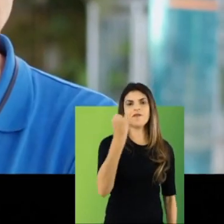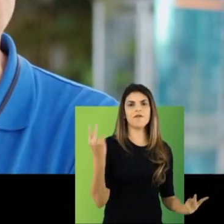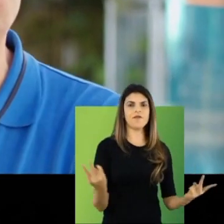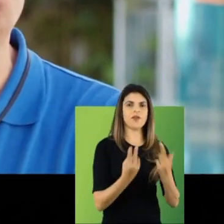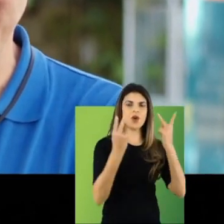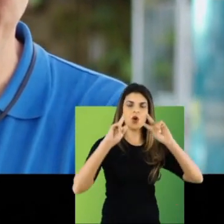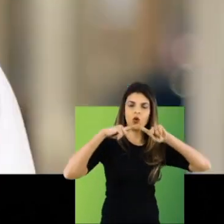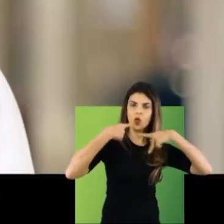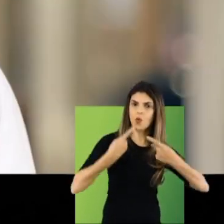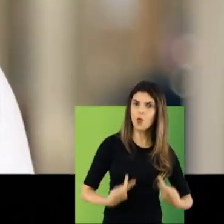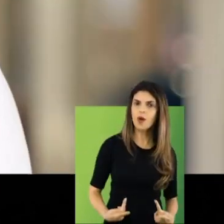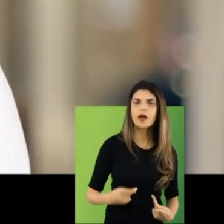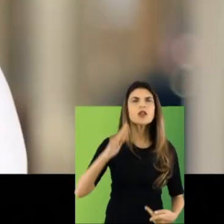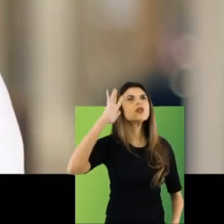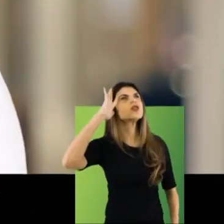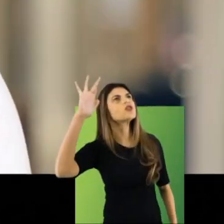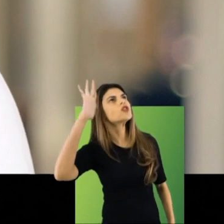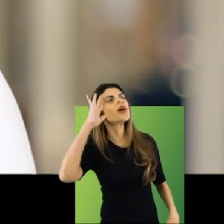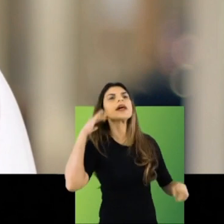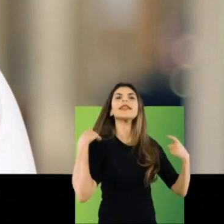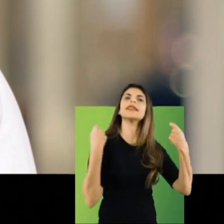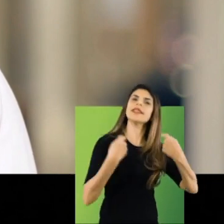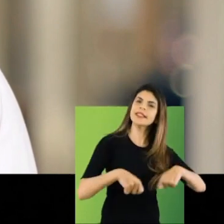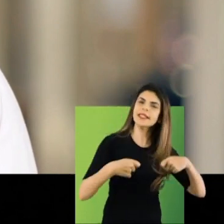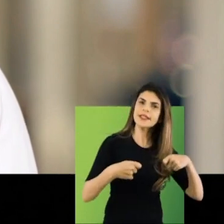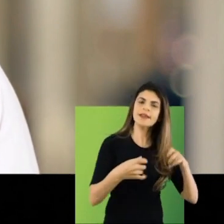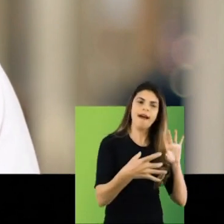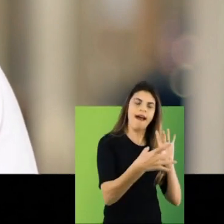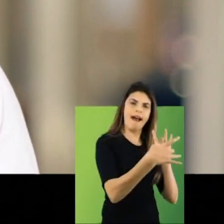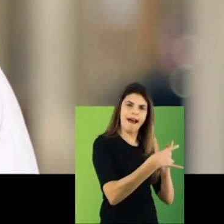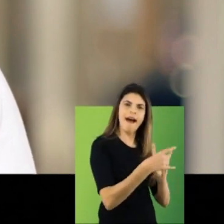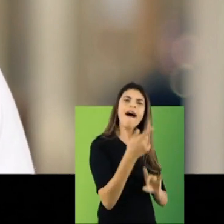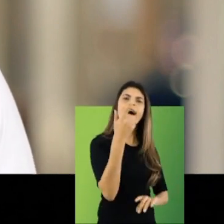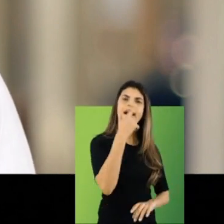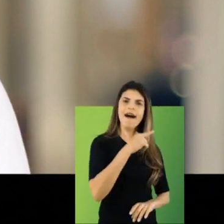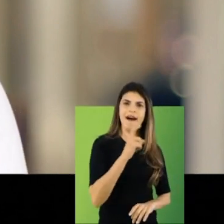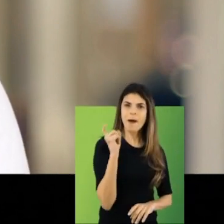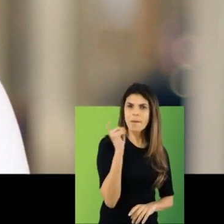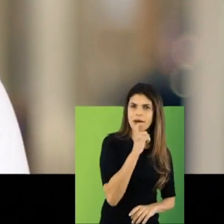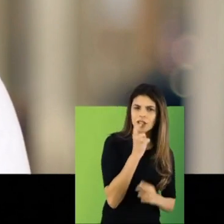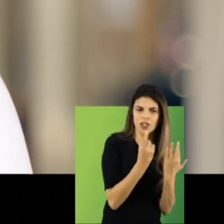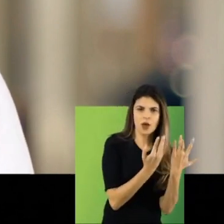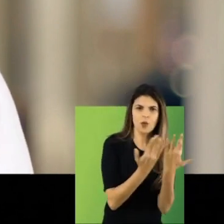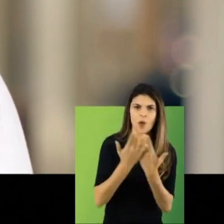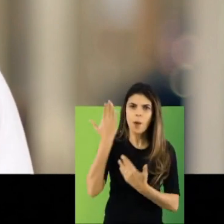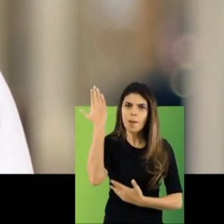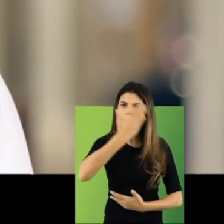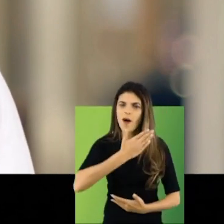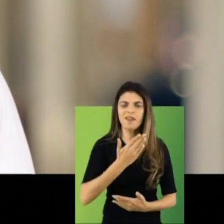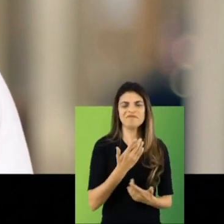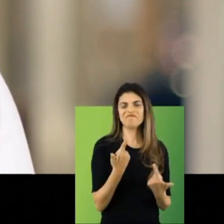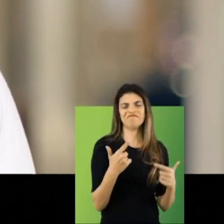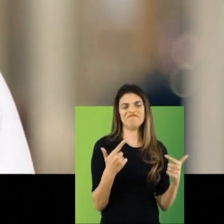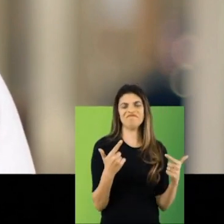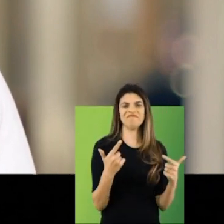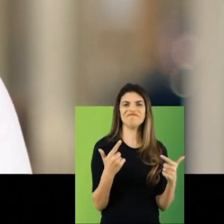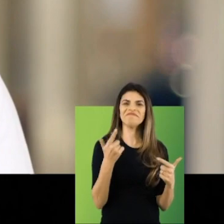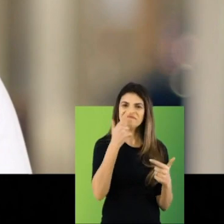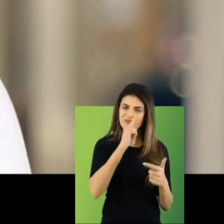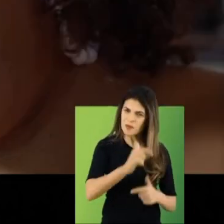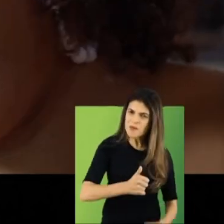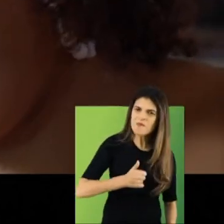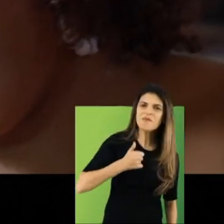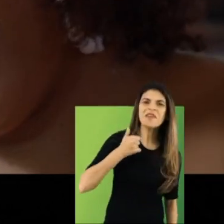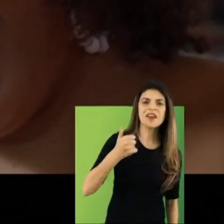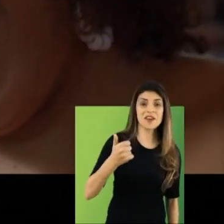necessidades. E aí os números começam a fazer sentido. Os números não mentem. E eles estão cada vez